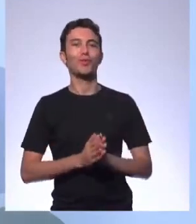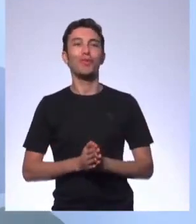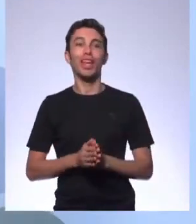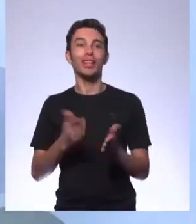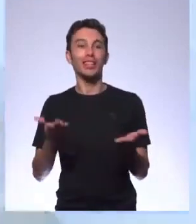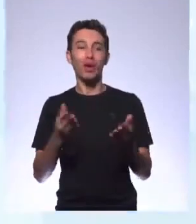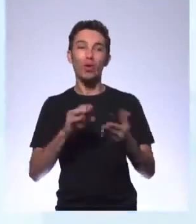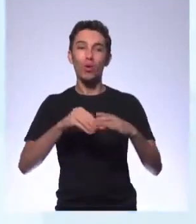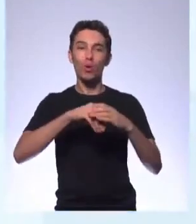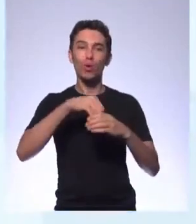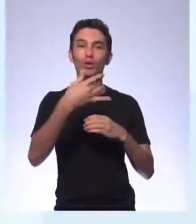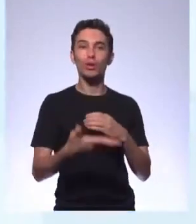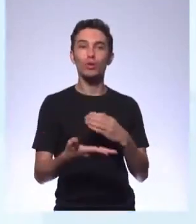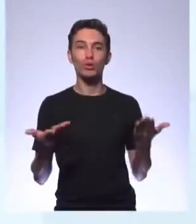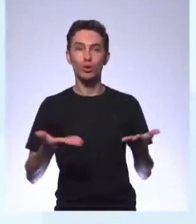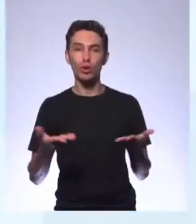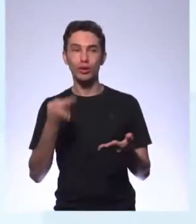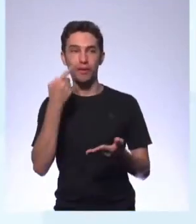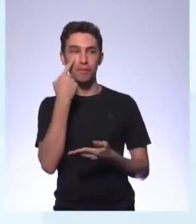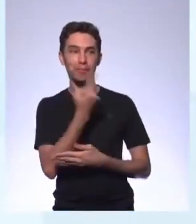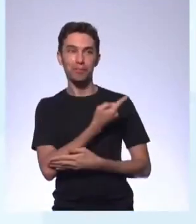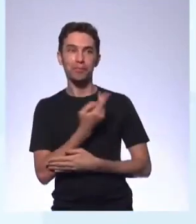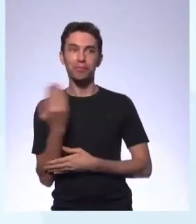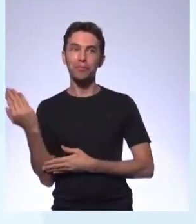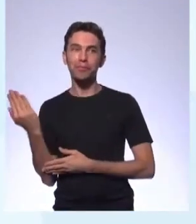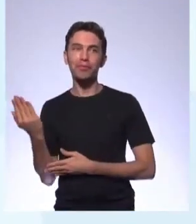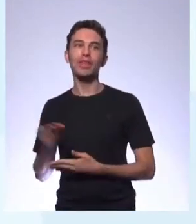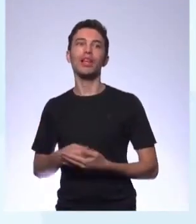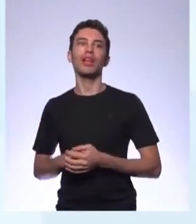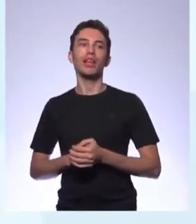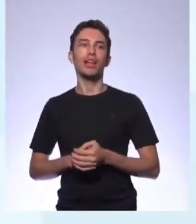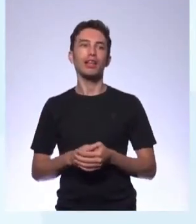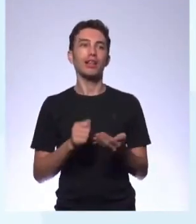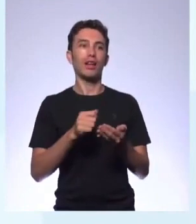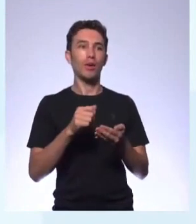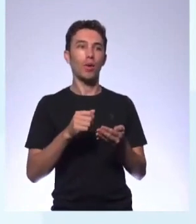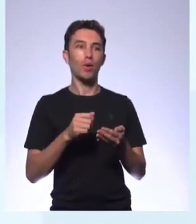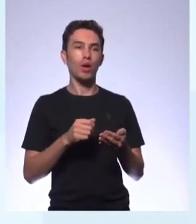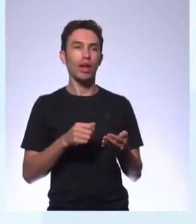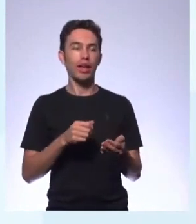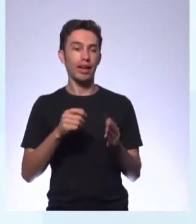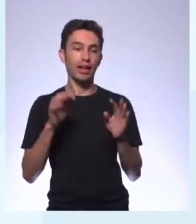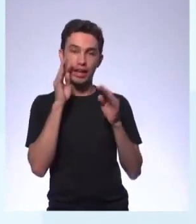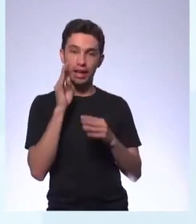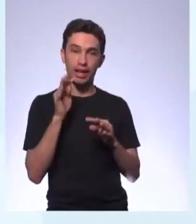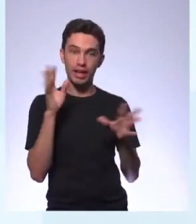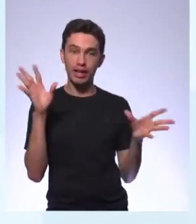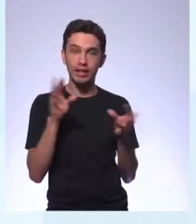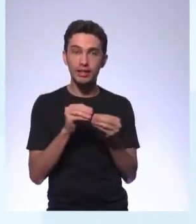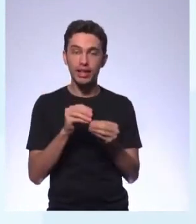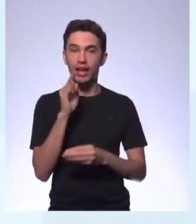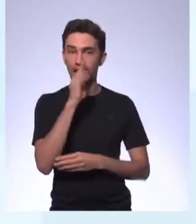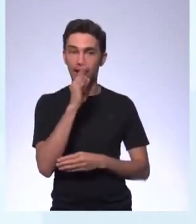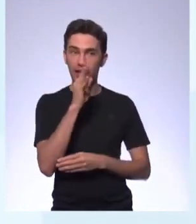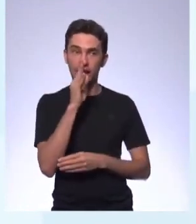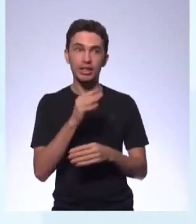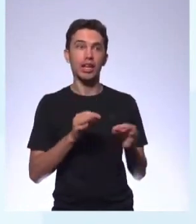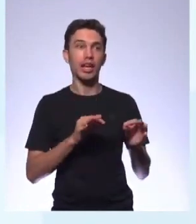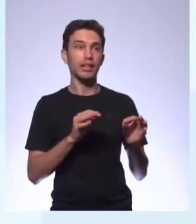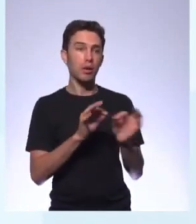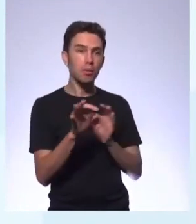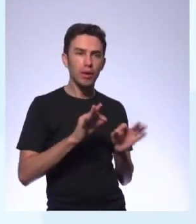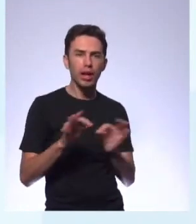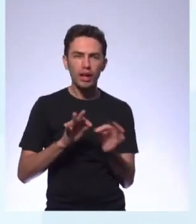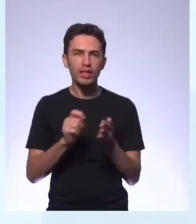Conteúdos de hoje. Planejamento de escrita. Resenha crítica. Então, nós vamos planejar a escrita, a